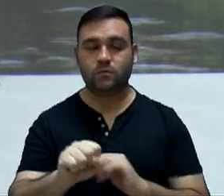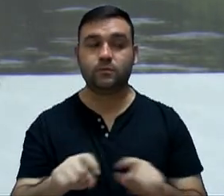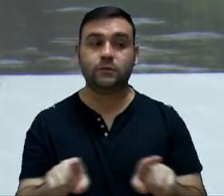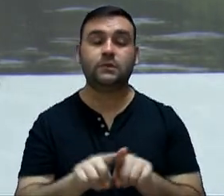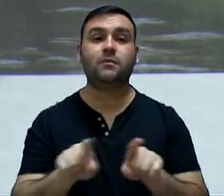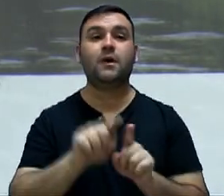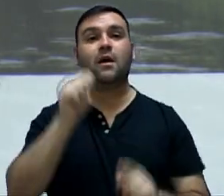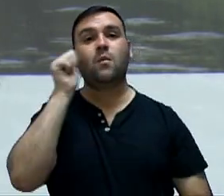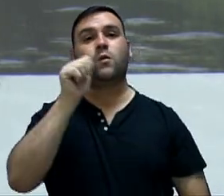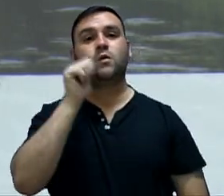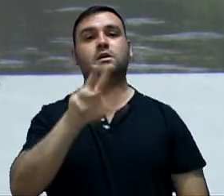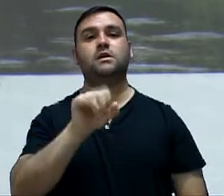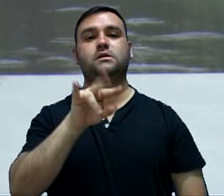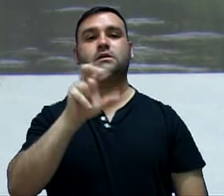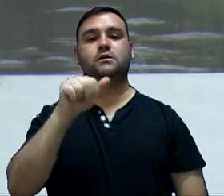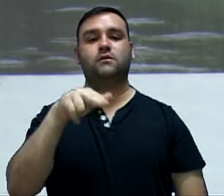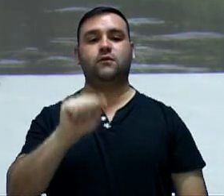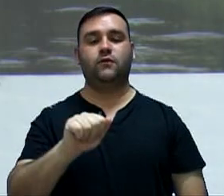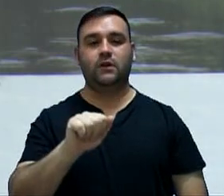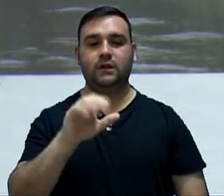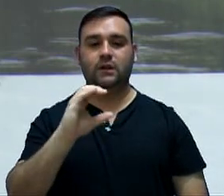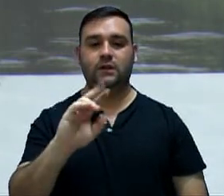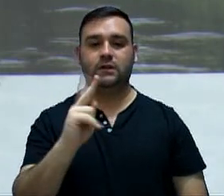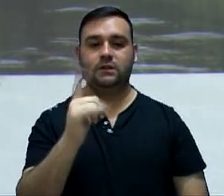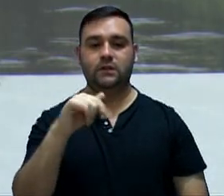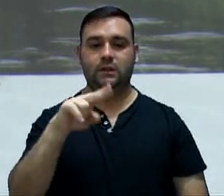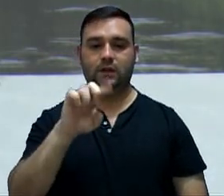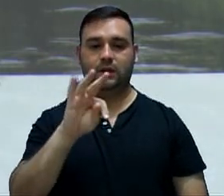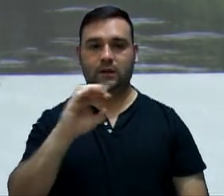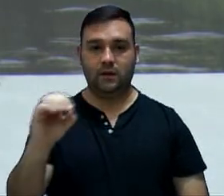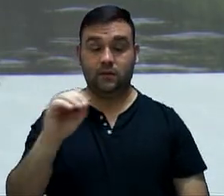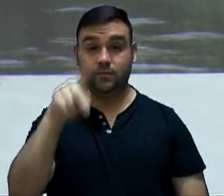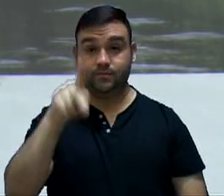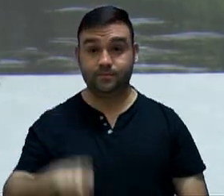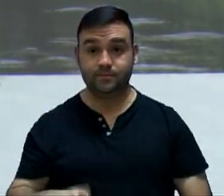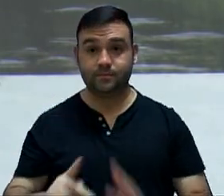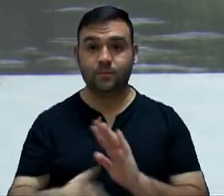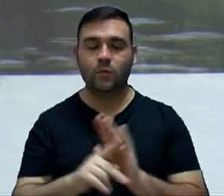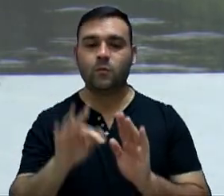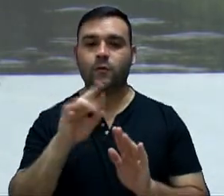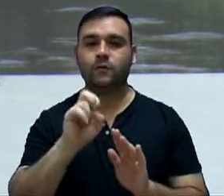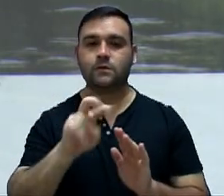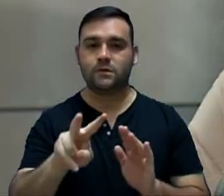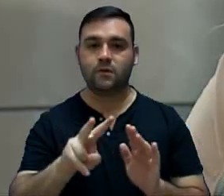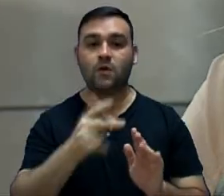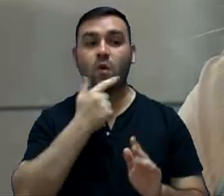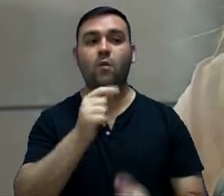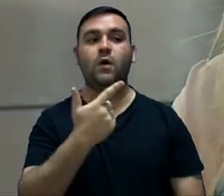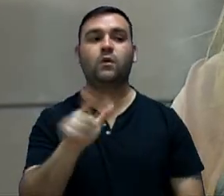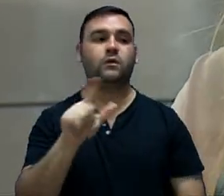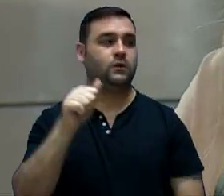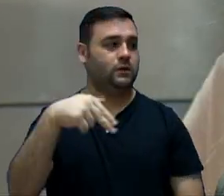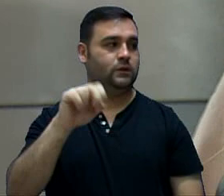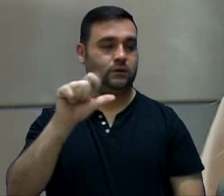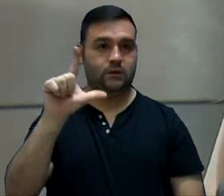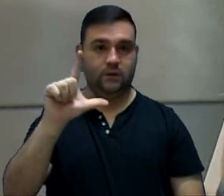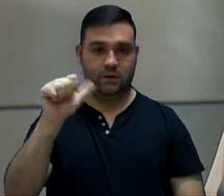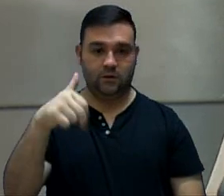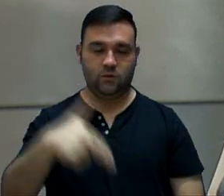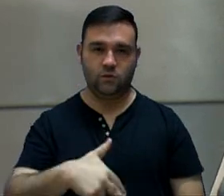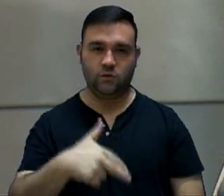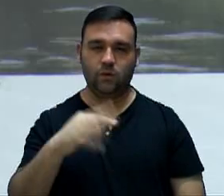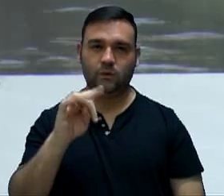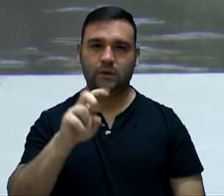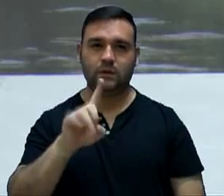da senhora Silvana Duarte Chinelato, presidente da FUNSERV, do senhor Nelson Tadeu Cancelara,